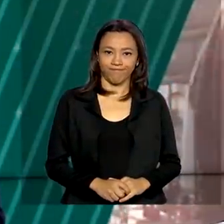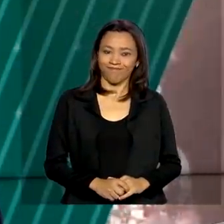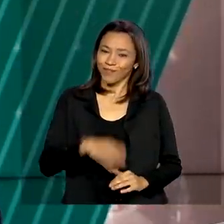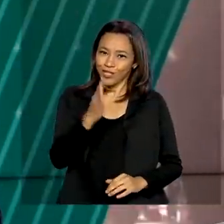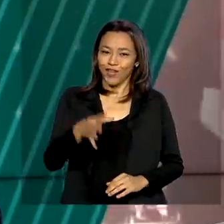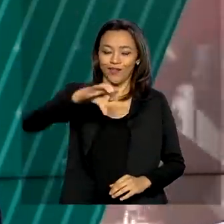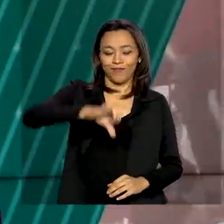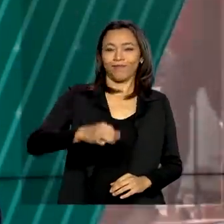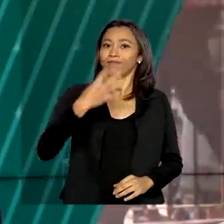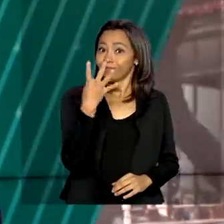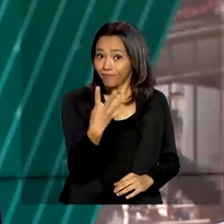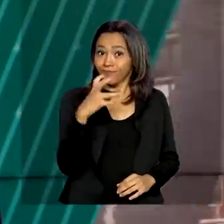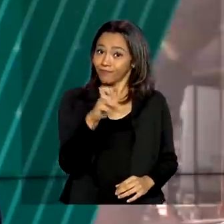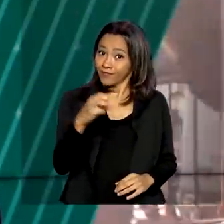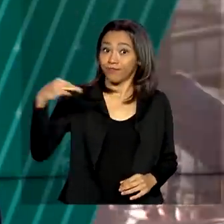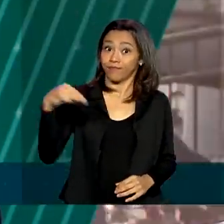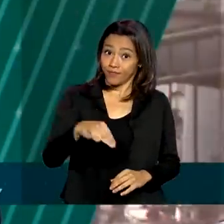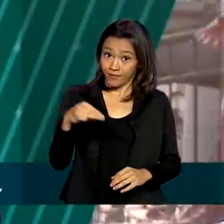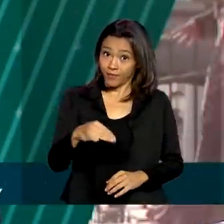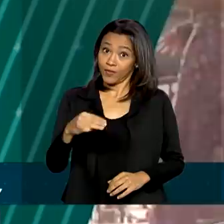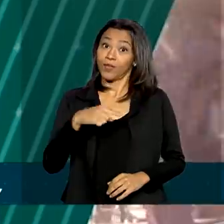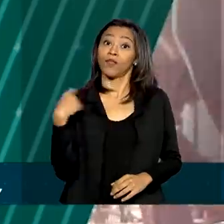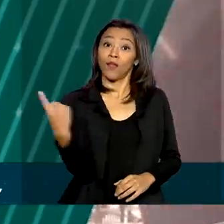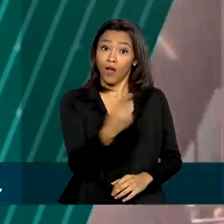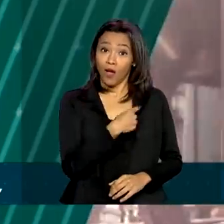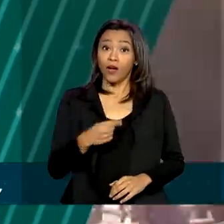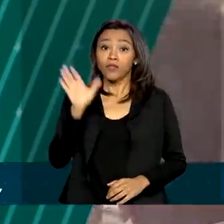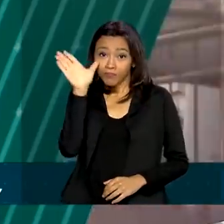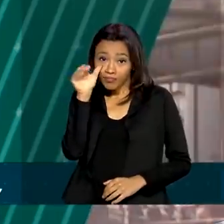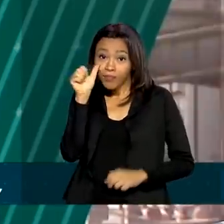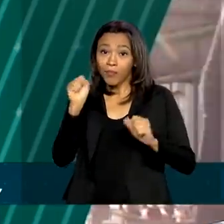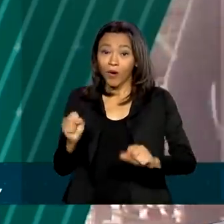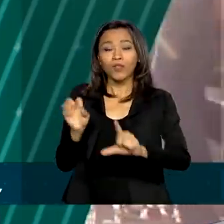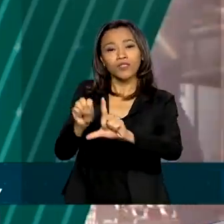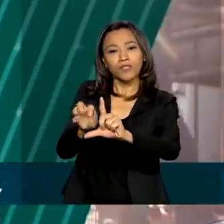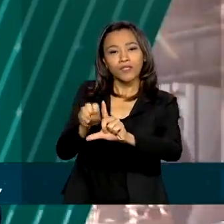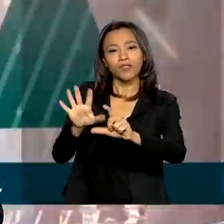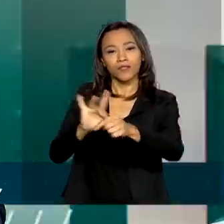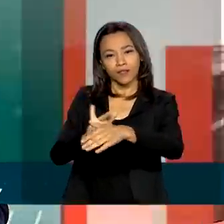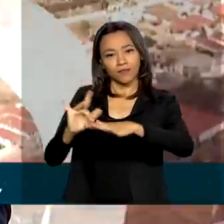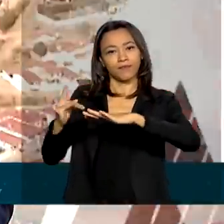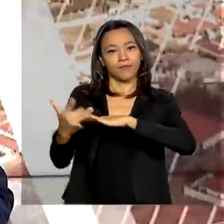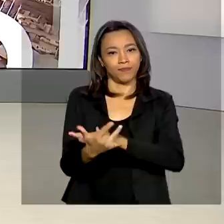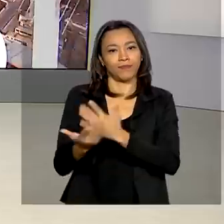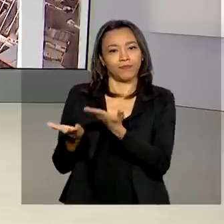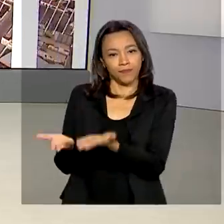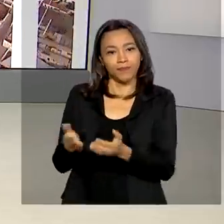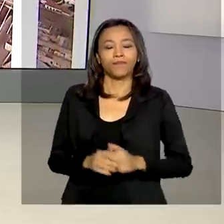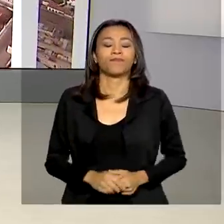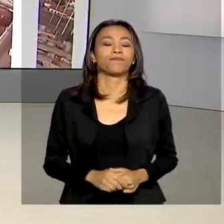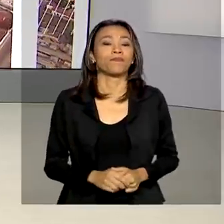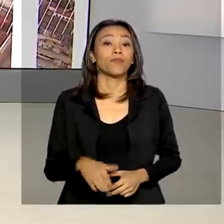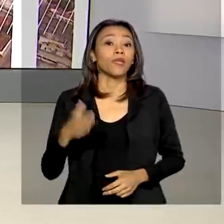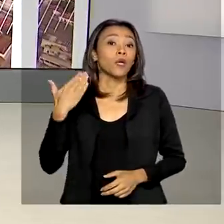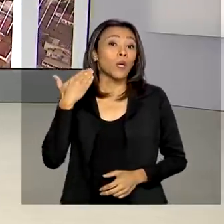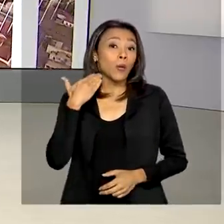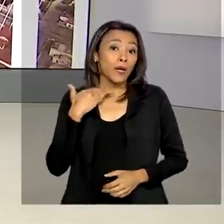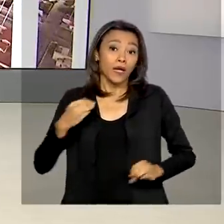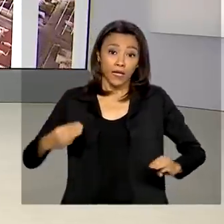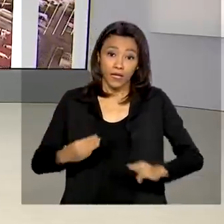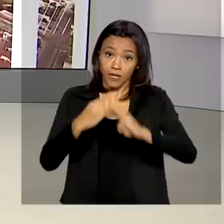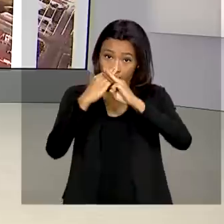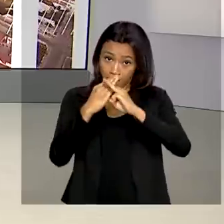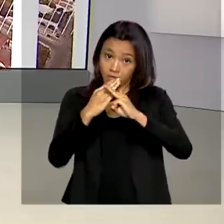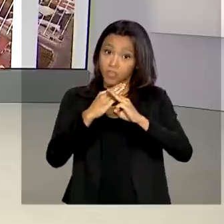São 9 horas e 45 minutos. Nós estamos ao vivo também pelas redes sociais. A Caixa Econômica